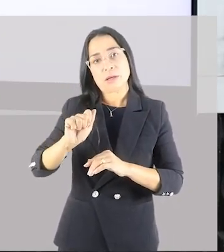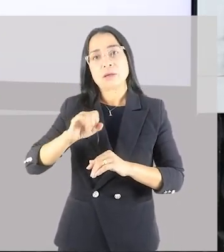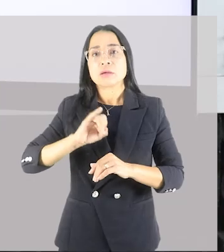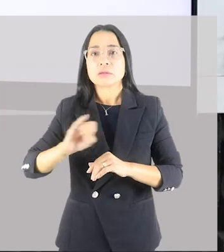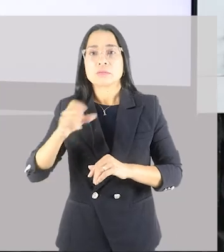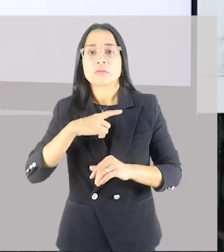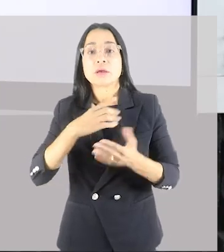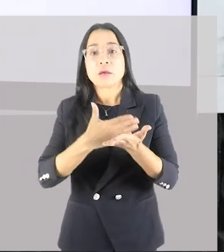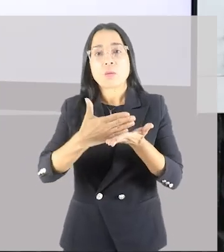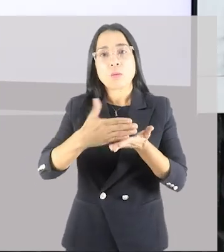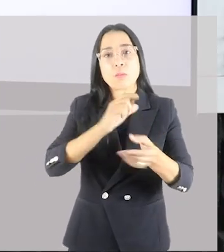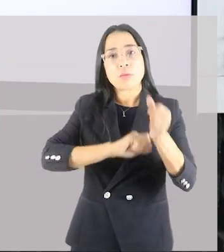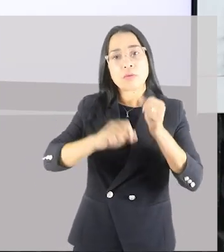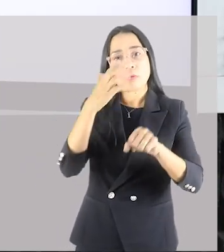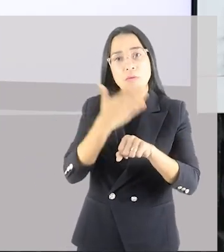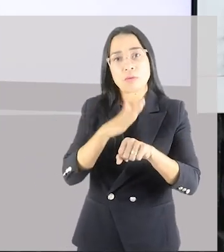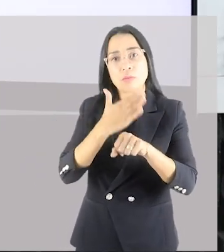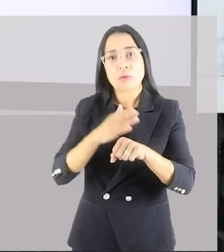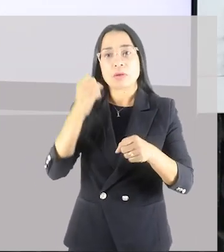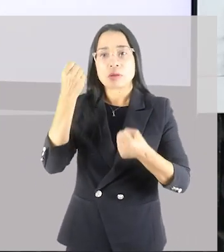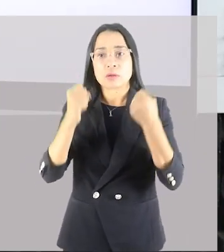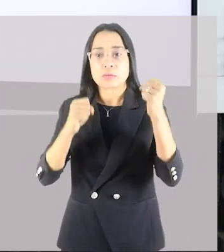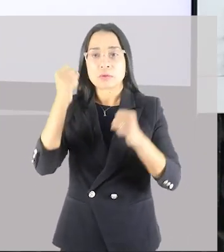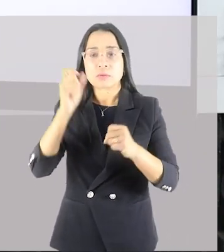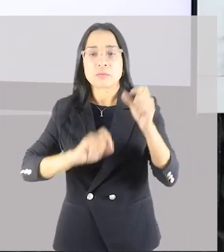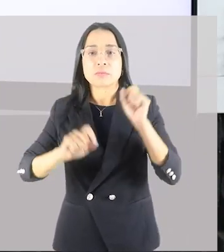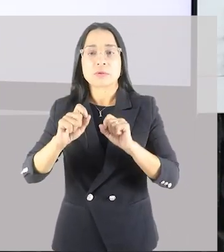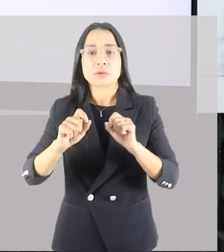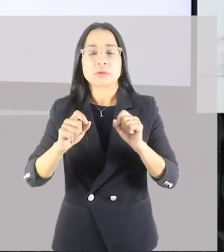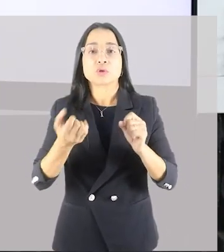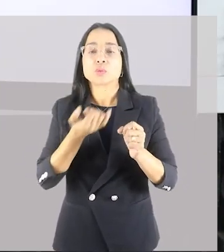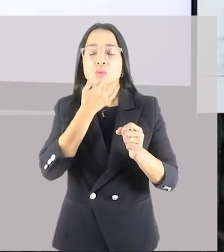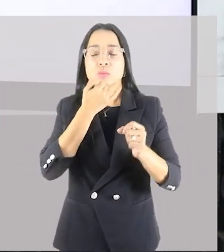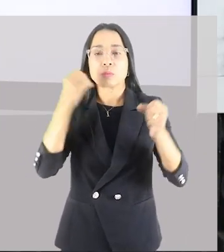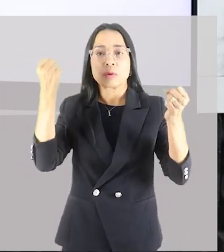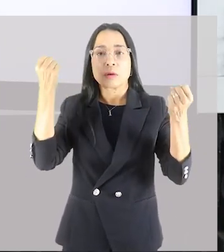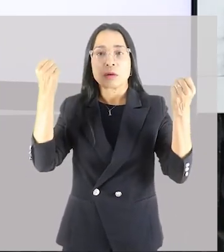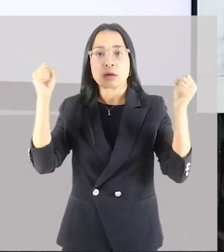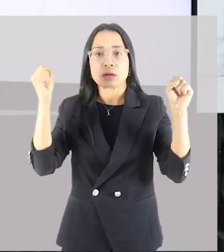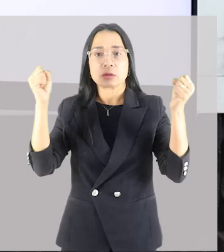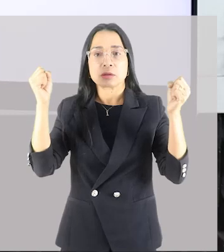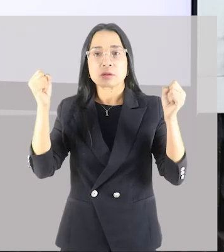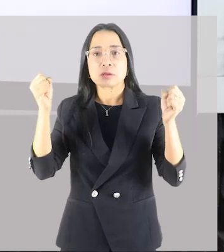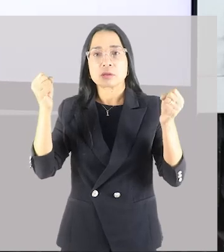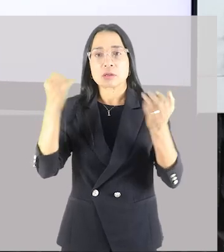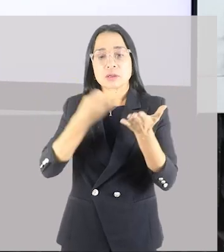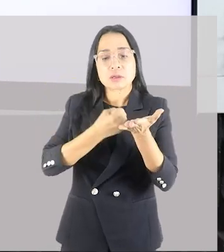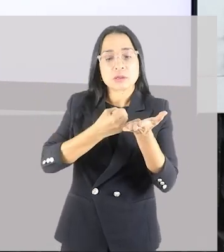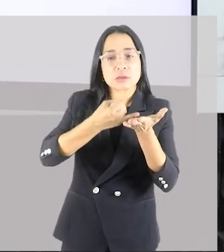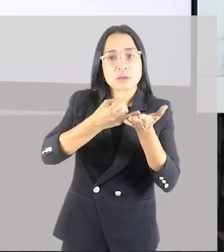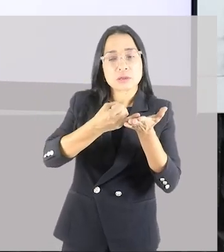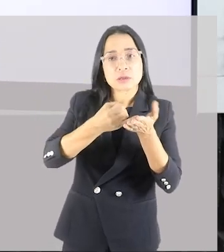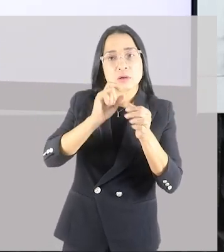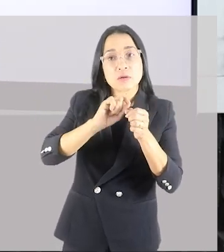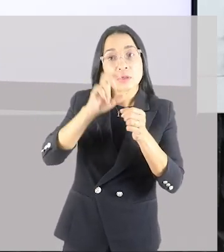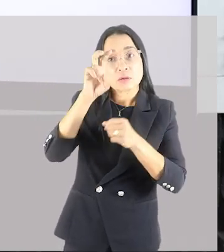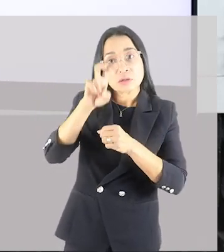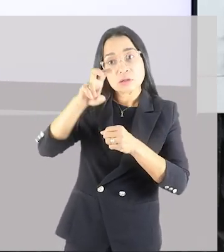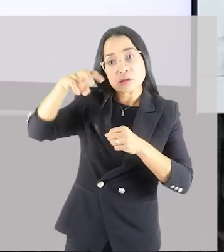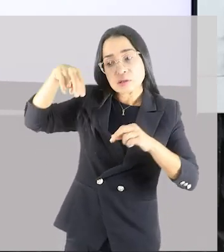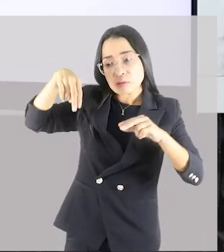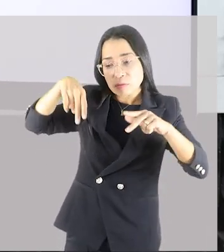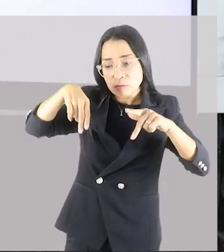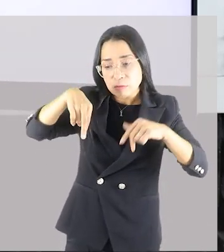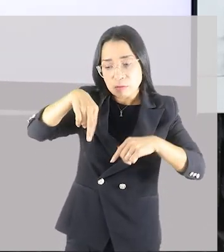exercício físico, e você inicia fazendo cinco caminhadas ao redor da